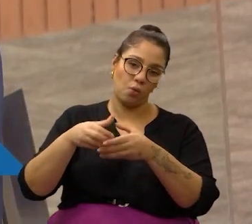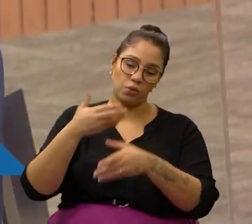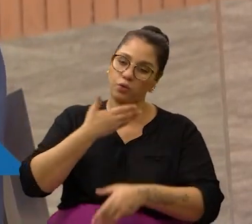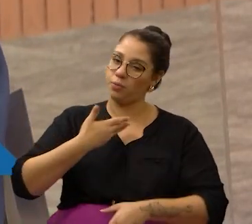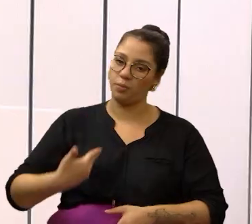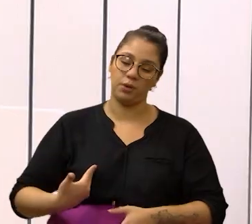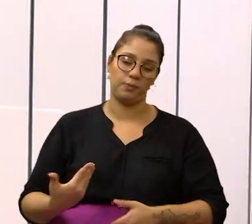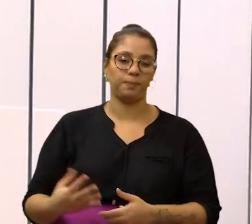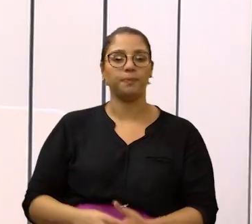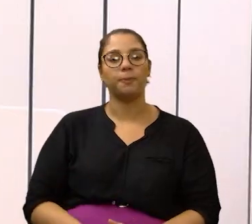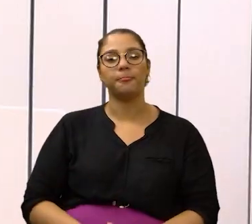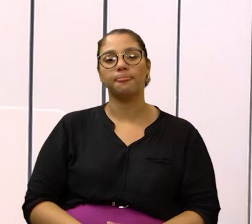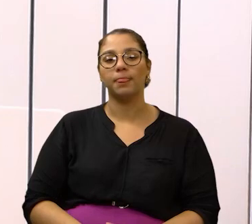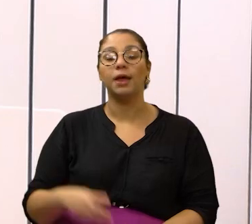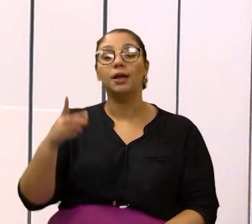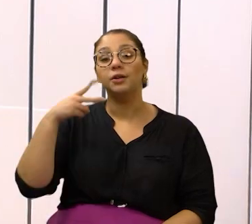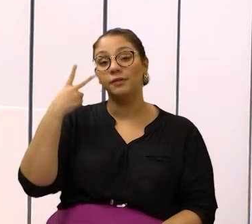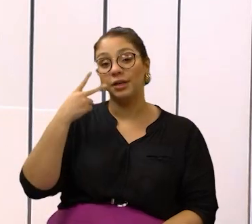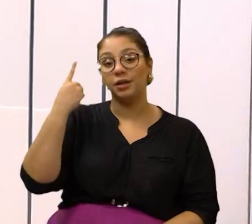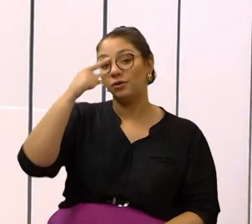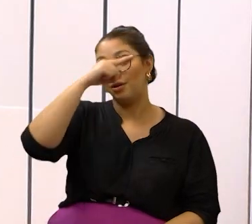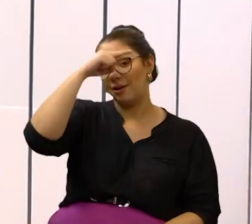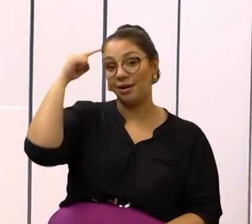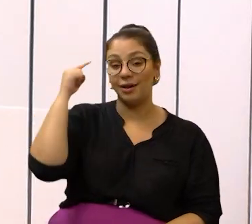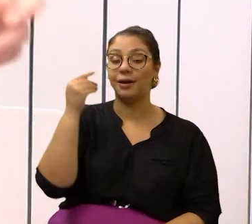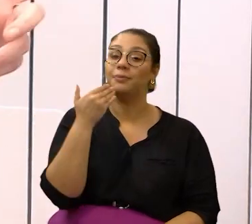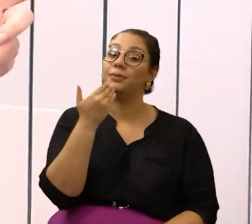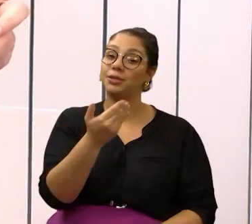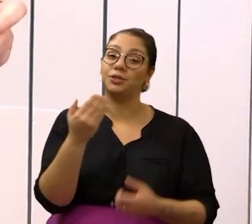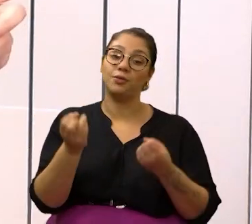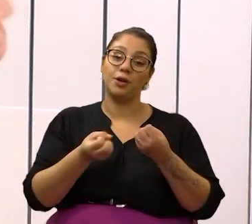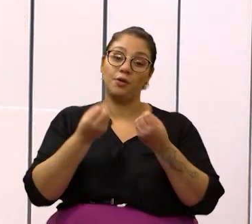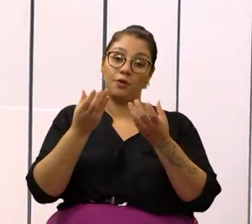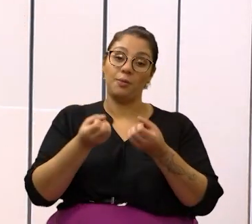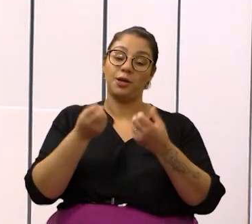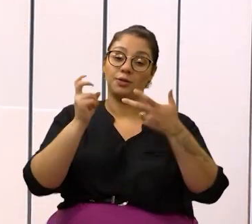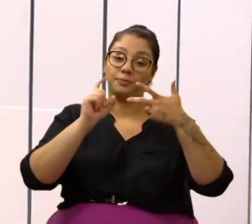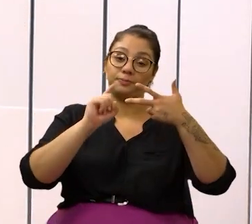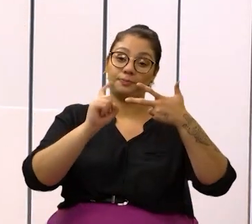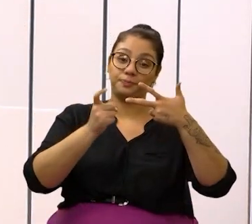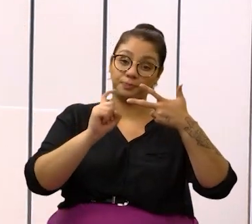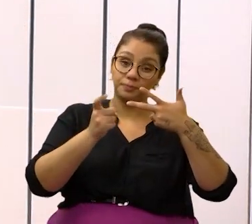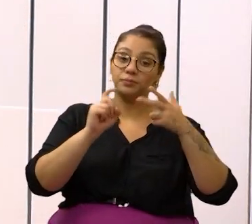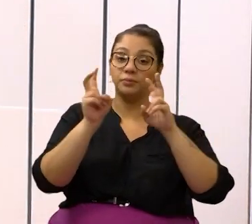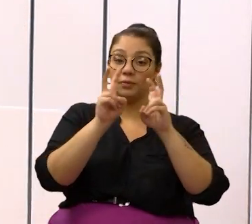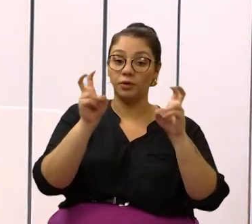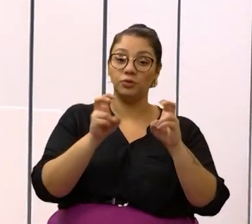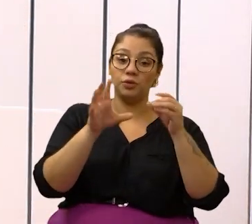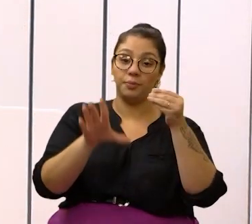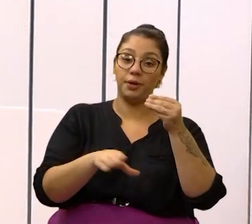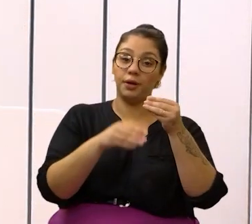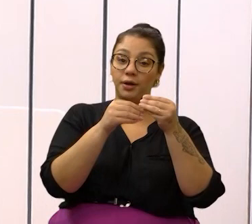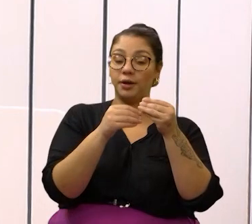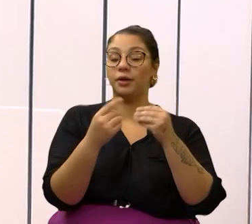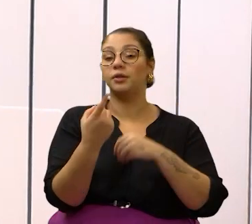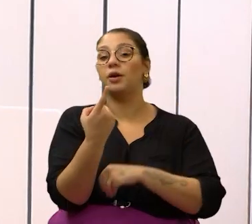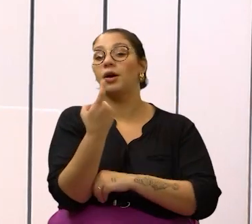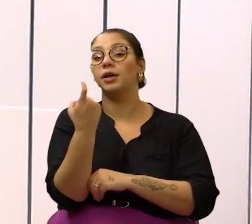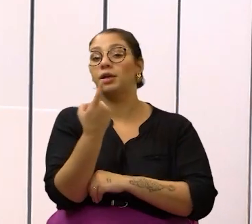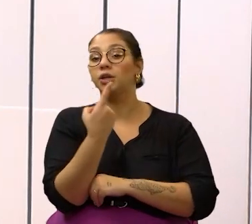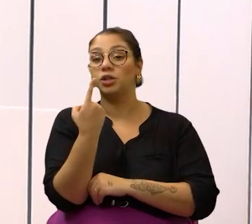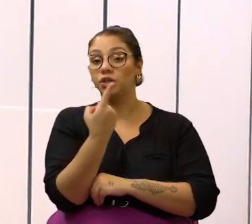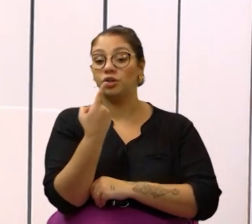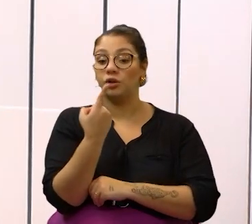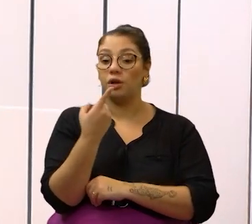concurso público. O vereador Otto Alejandro pediu informações ao Executivo sobre a emenda individual